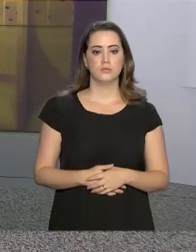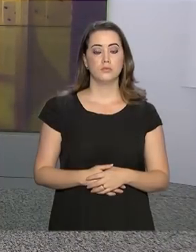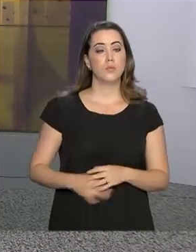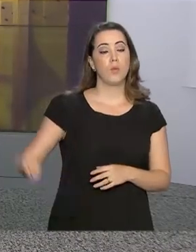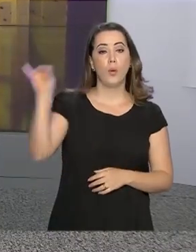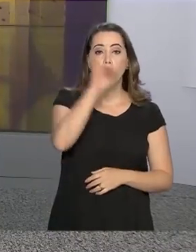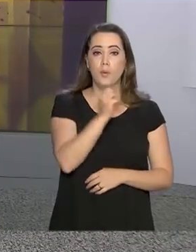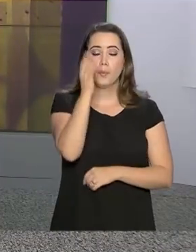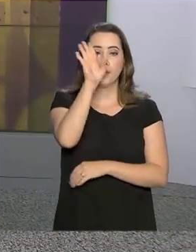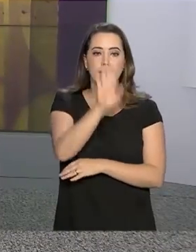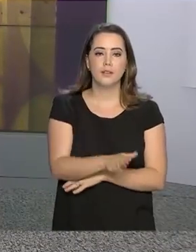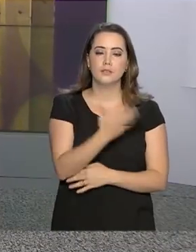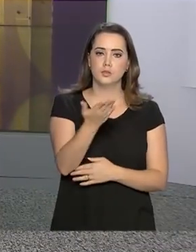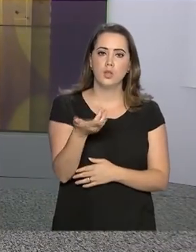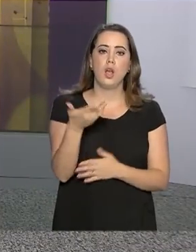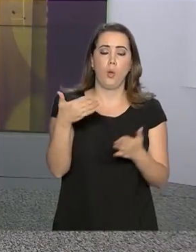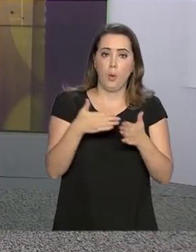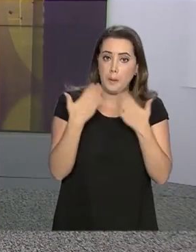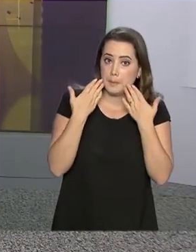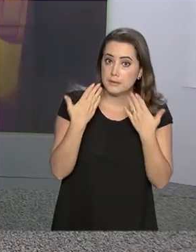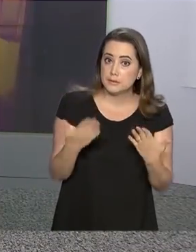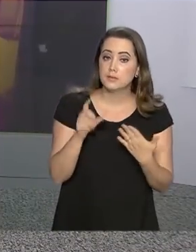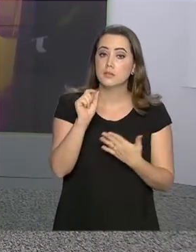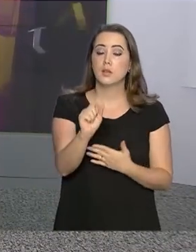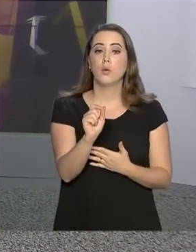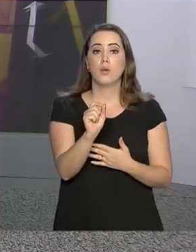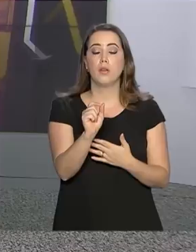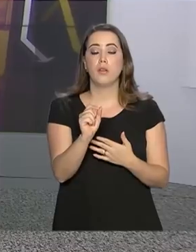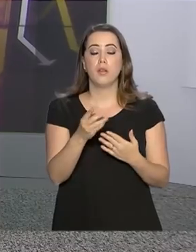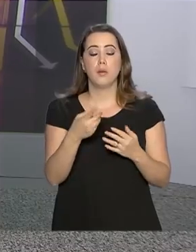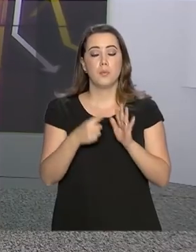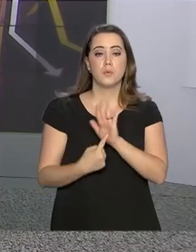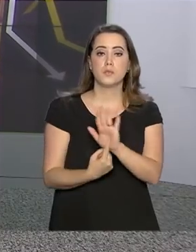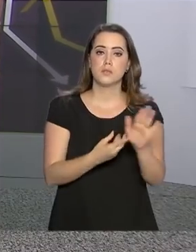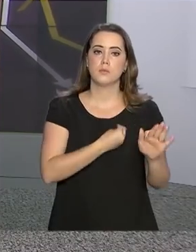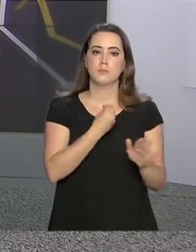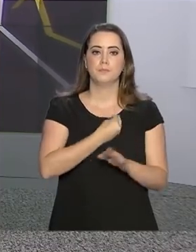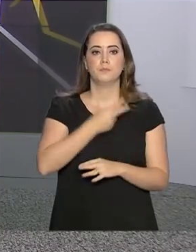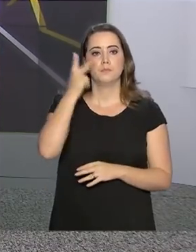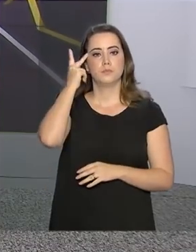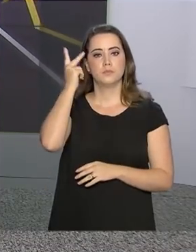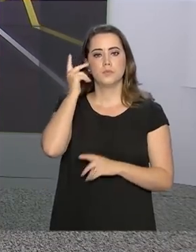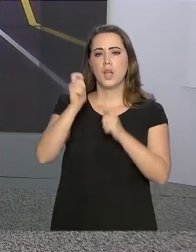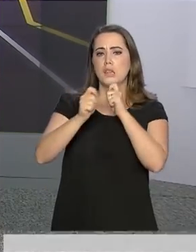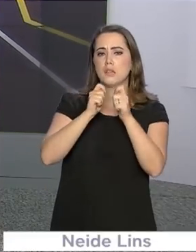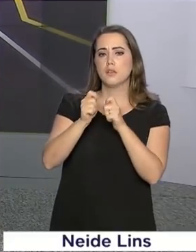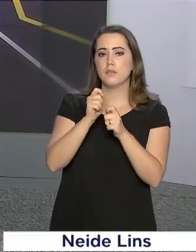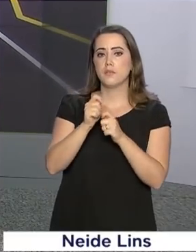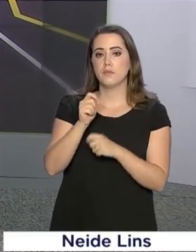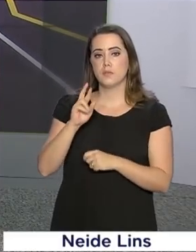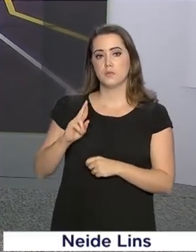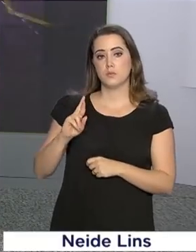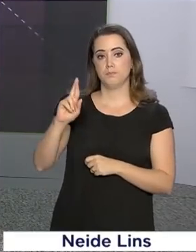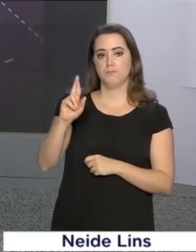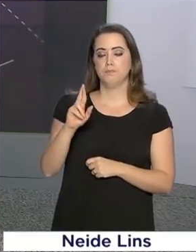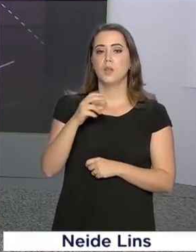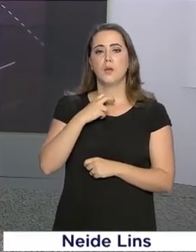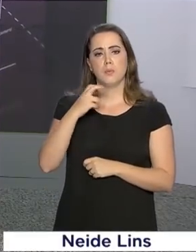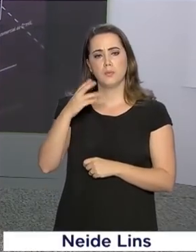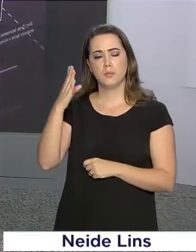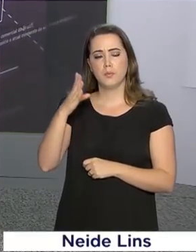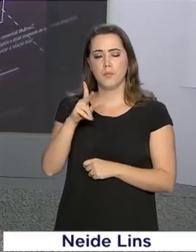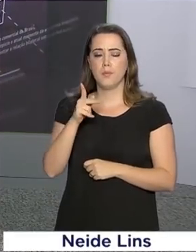Olá, boa tarde. Interrompemos a programação para transmitir ao vivo de São Paulo a entrevista do porta-voz da Presidência da